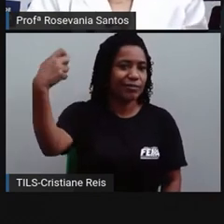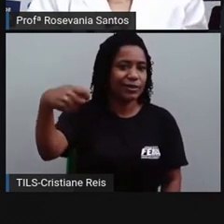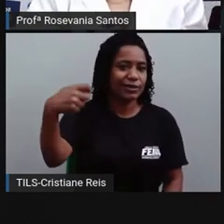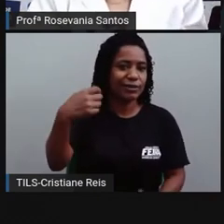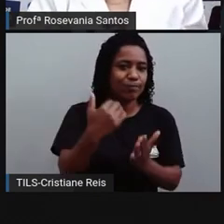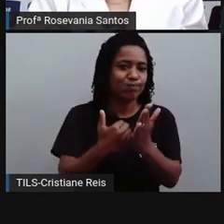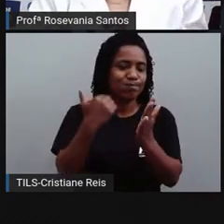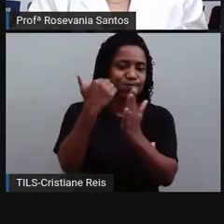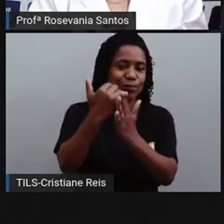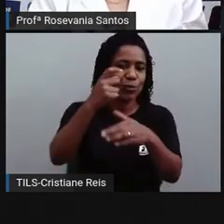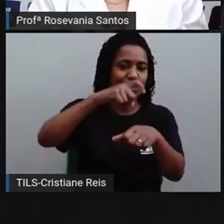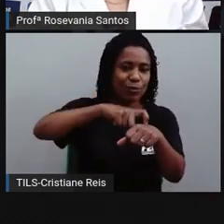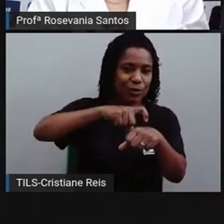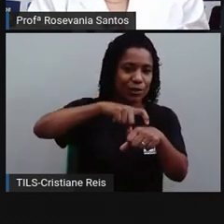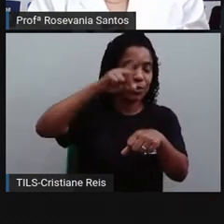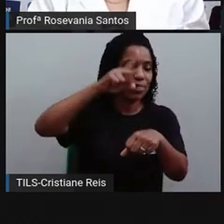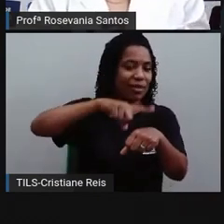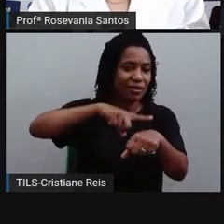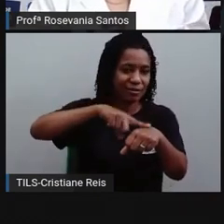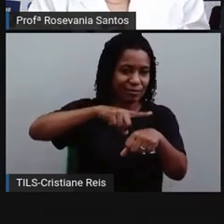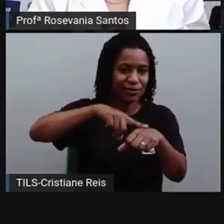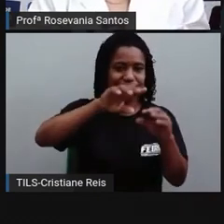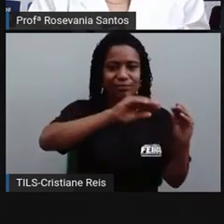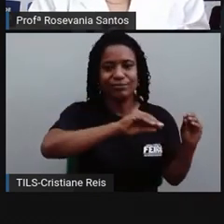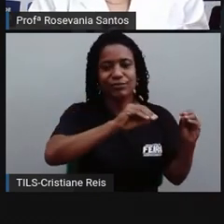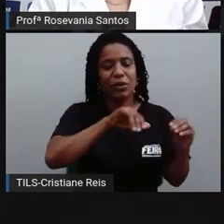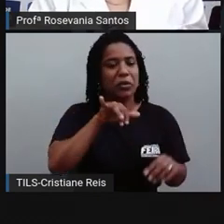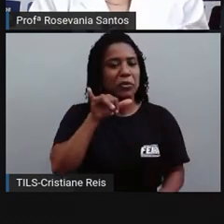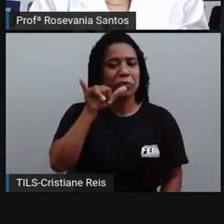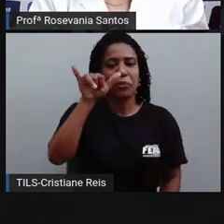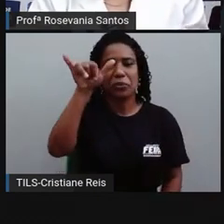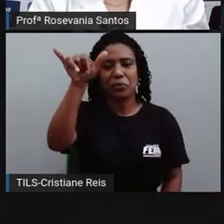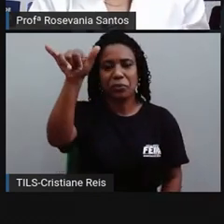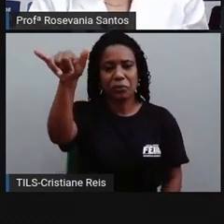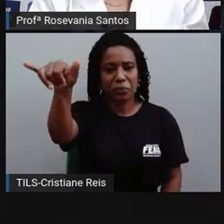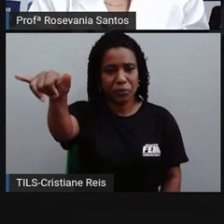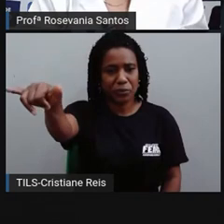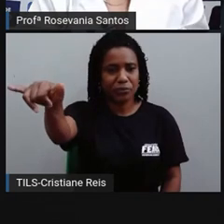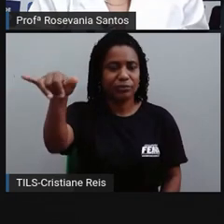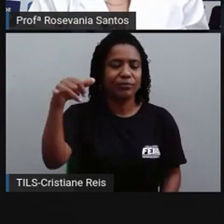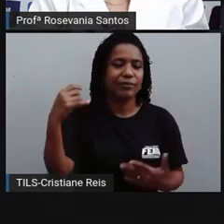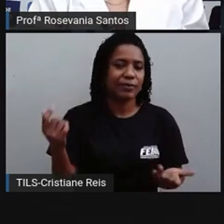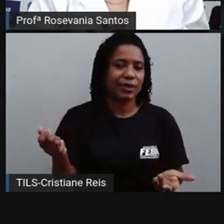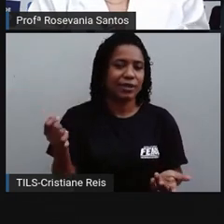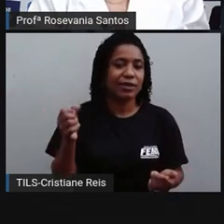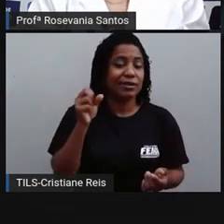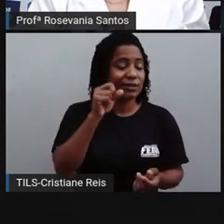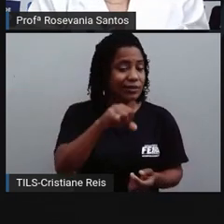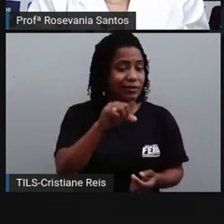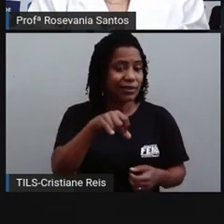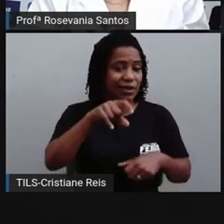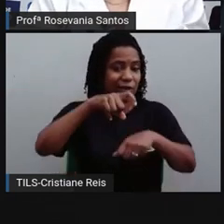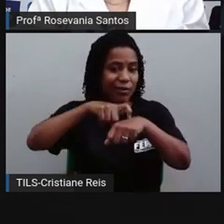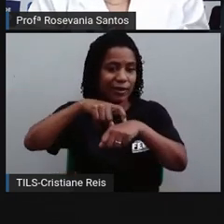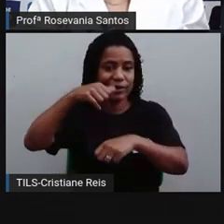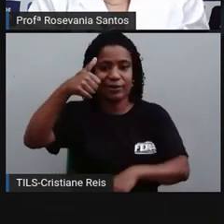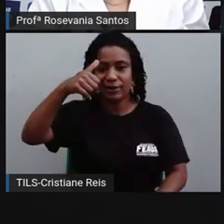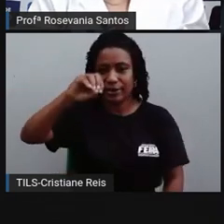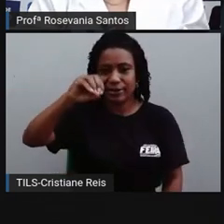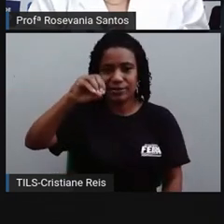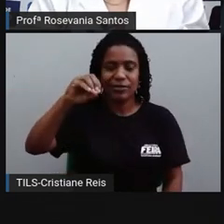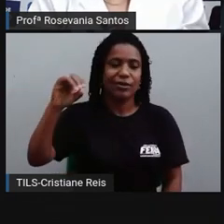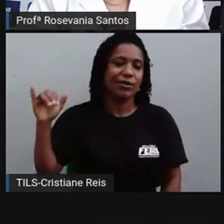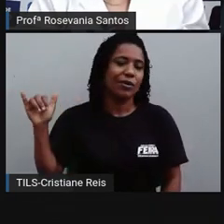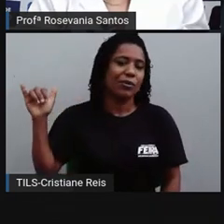tempo de deslocamento, né? Por exemplo, se você sai daqui às 10 horas, como a gente estava, né? Enquanto aqui é 10